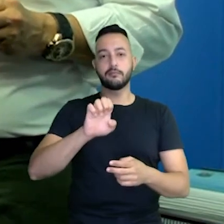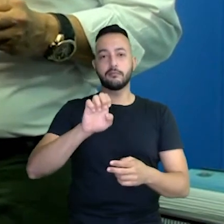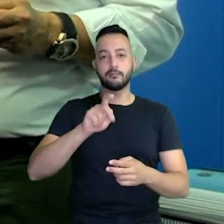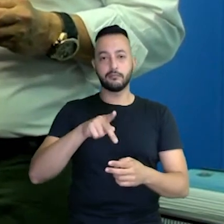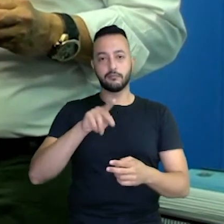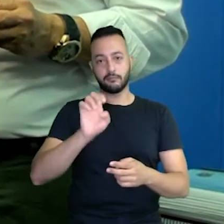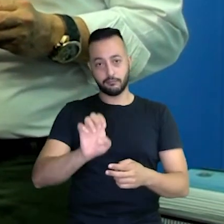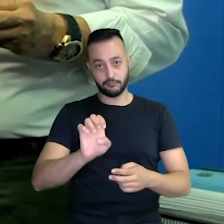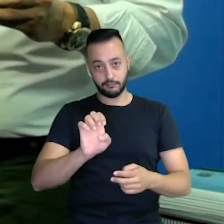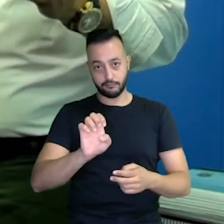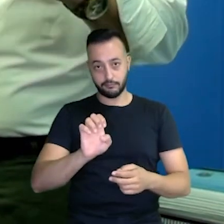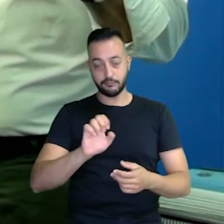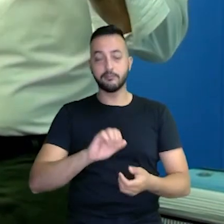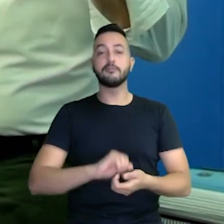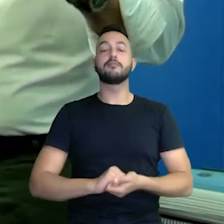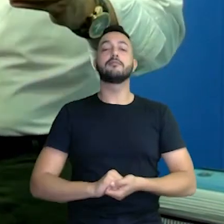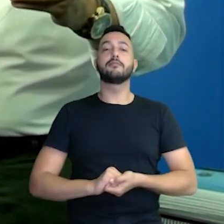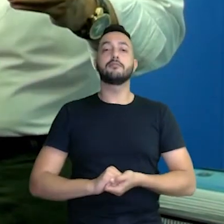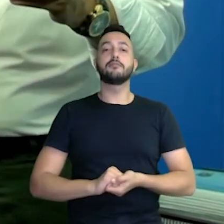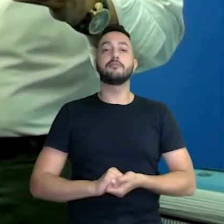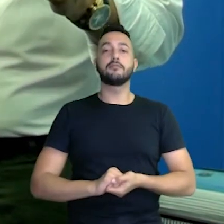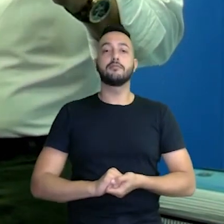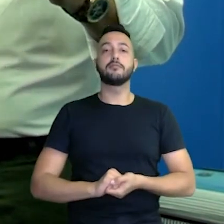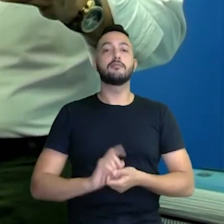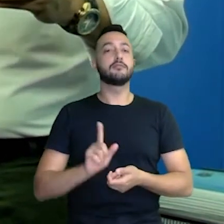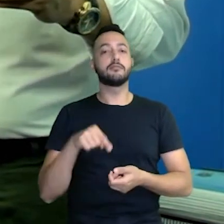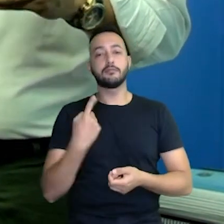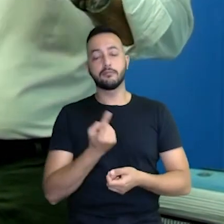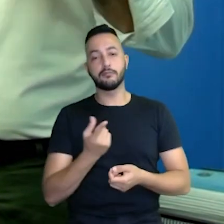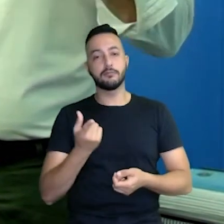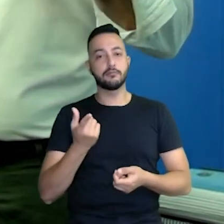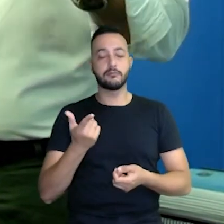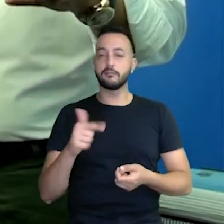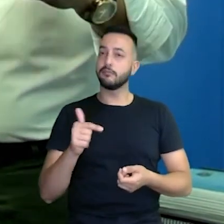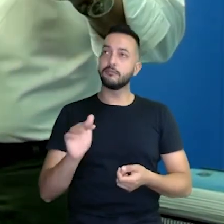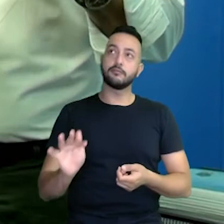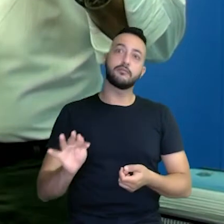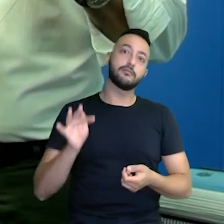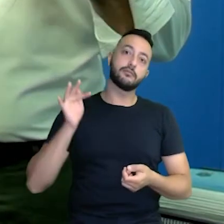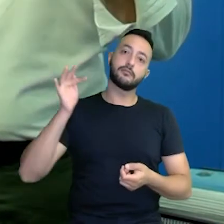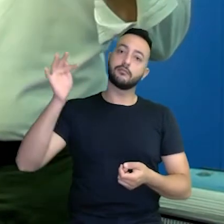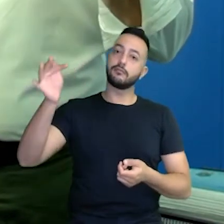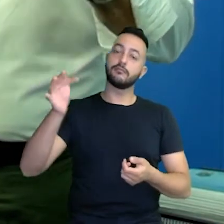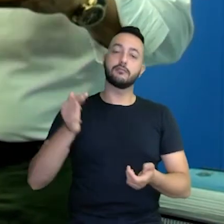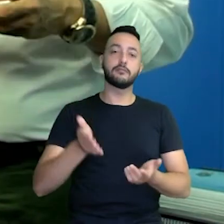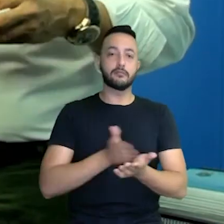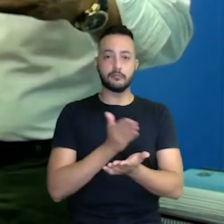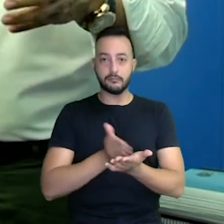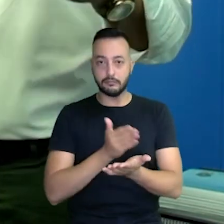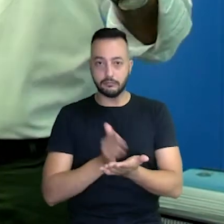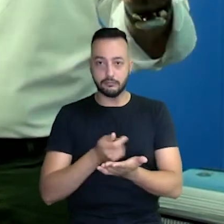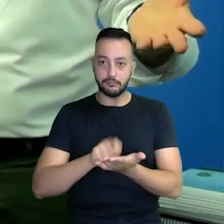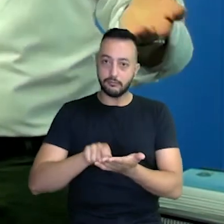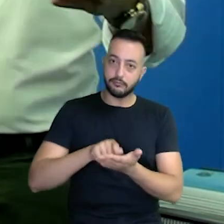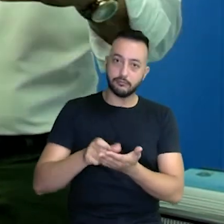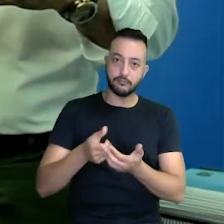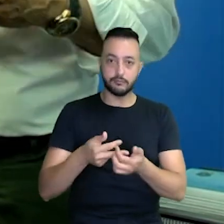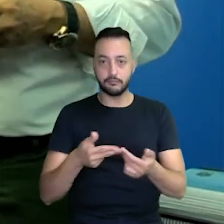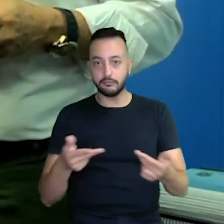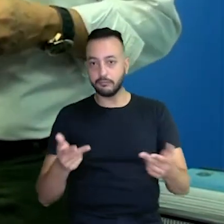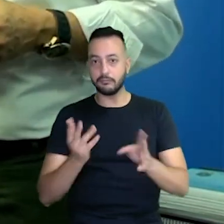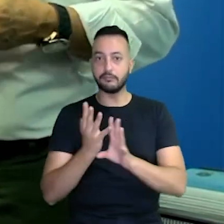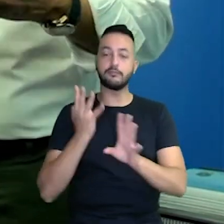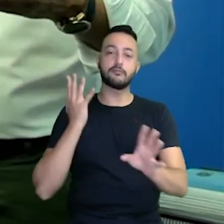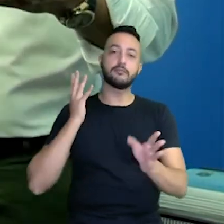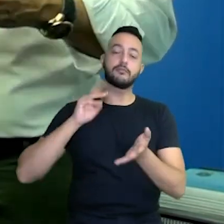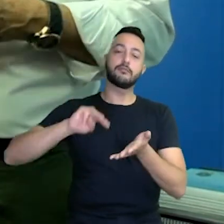nós não teremos mais no futuro aquela coisa de caderneta, filas para fazer